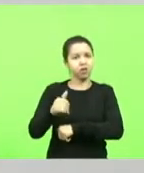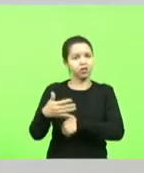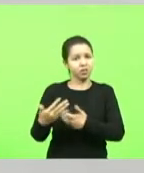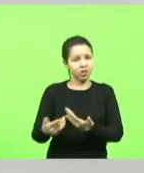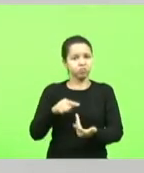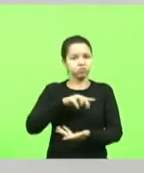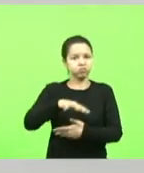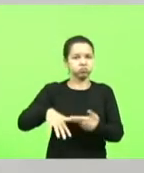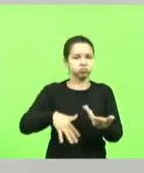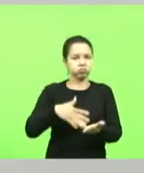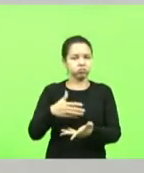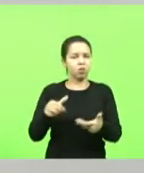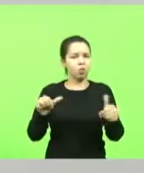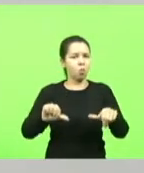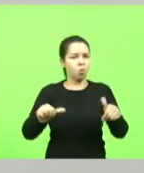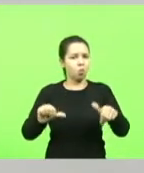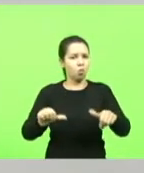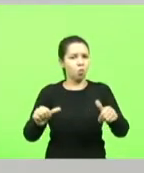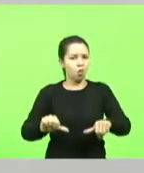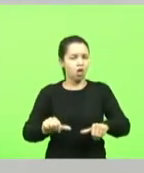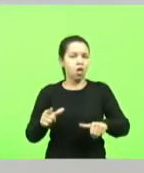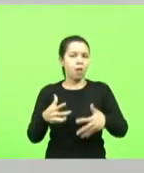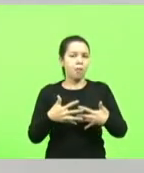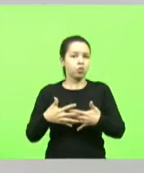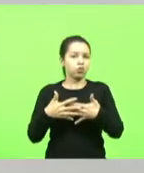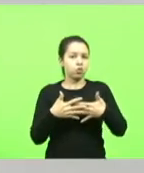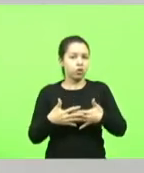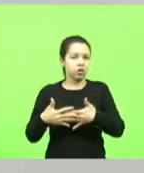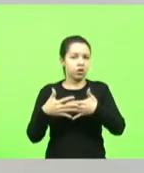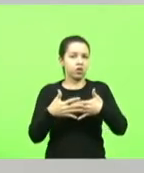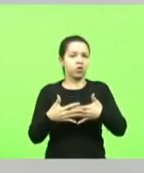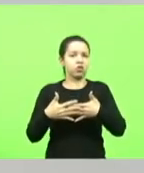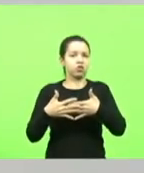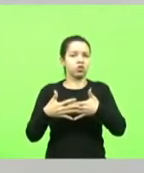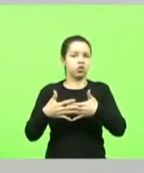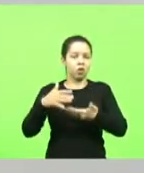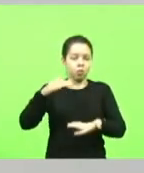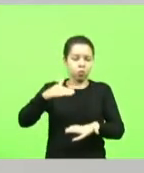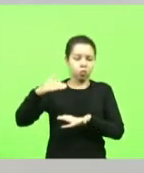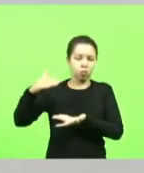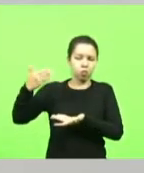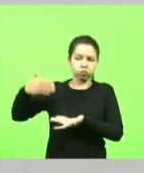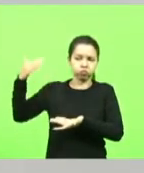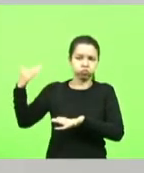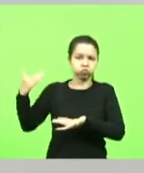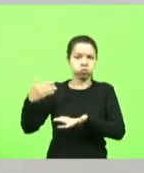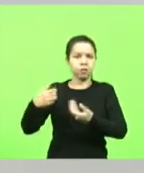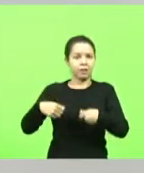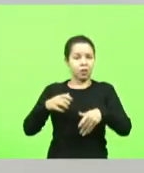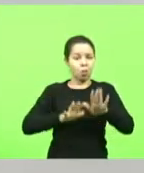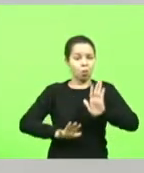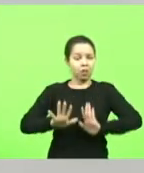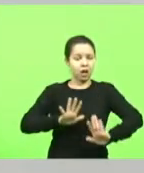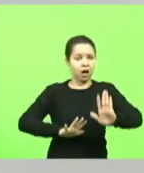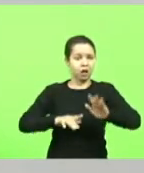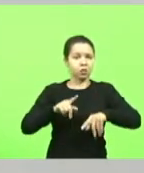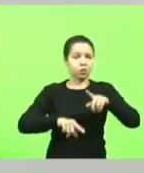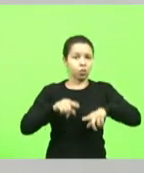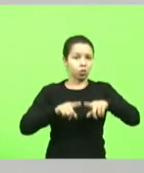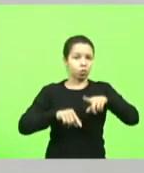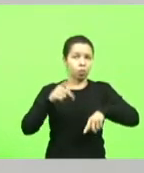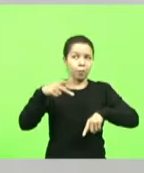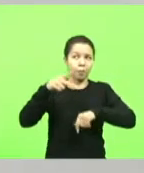com containers o cuidado que tem que ter produto para exportação que exige um